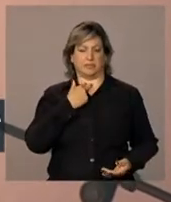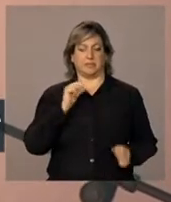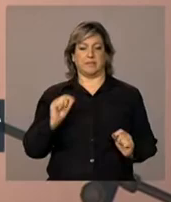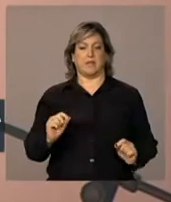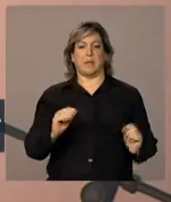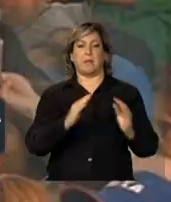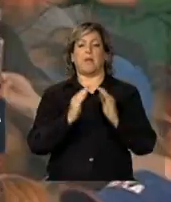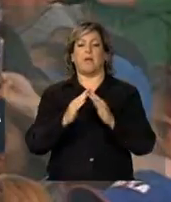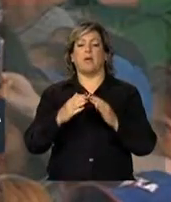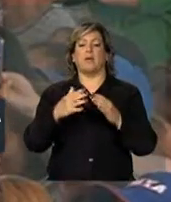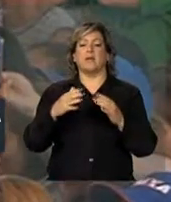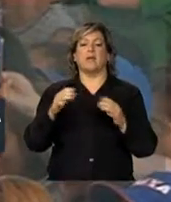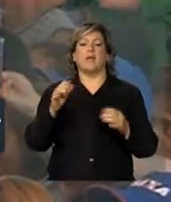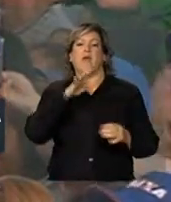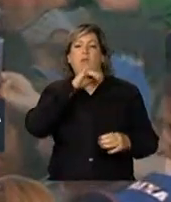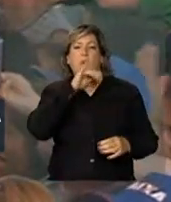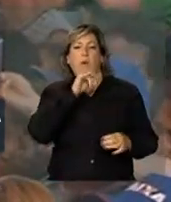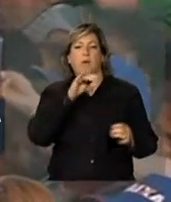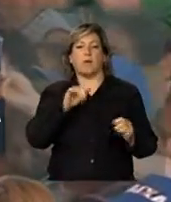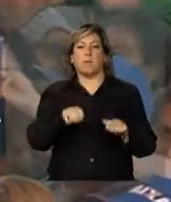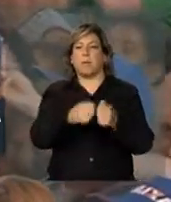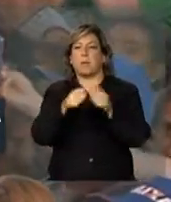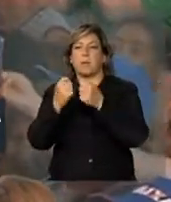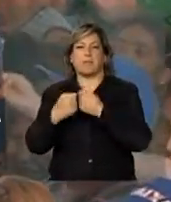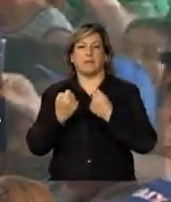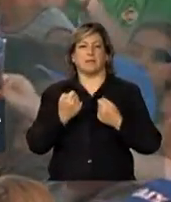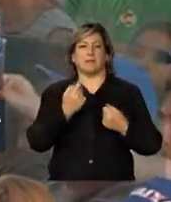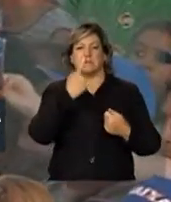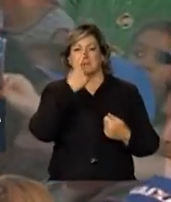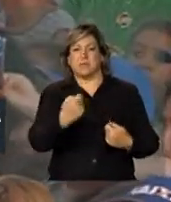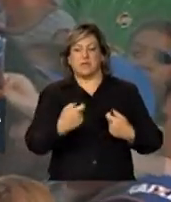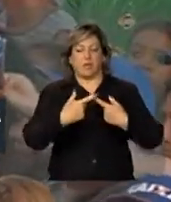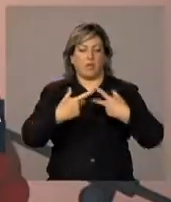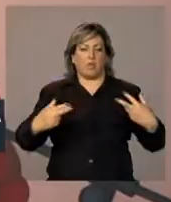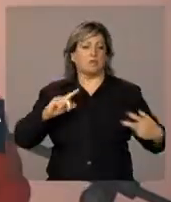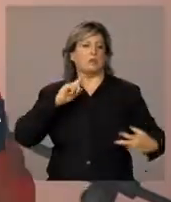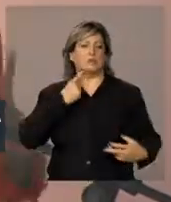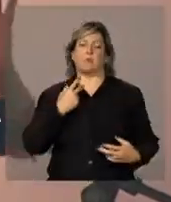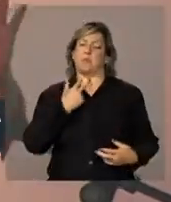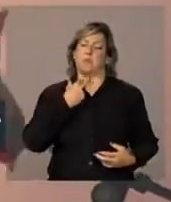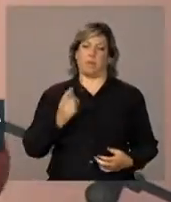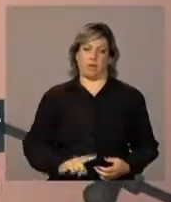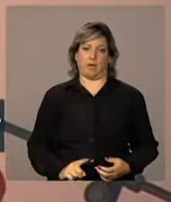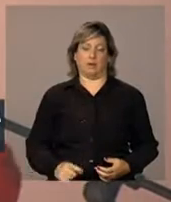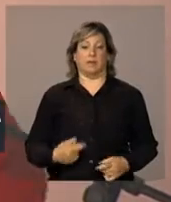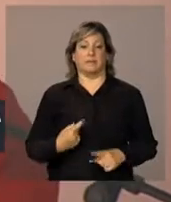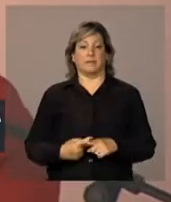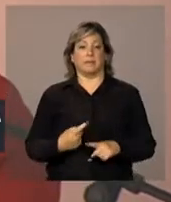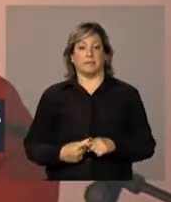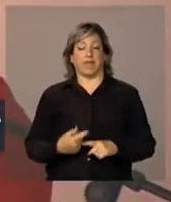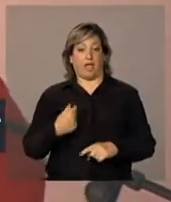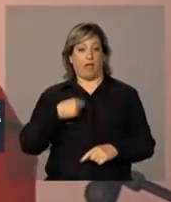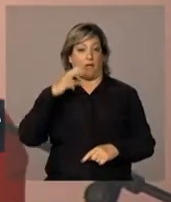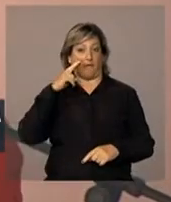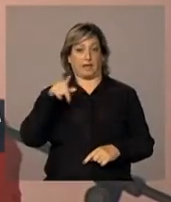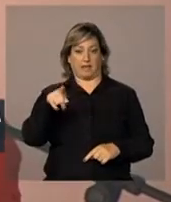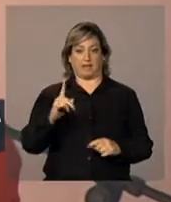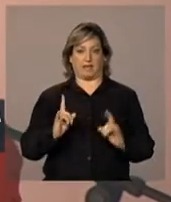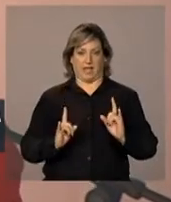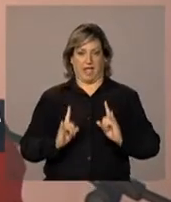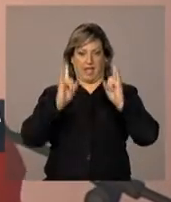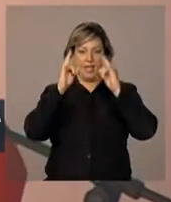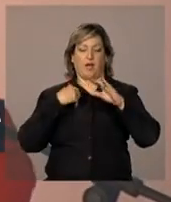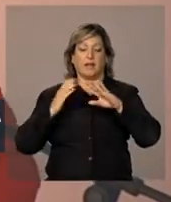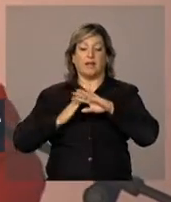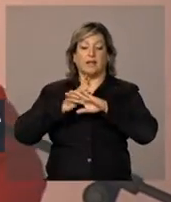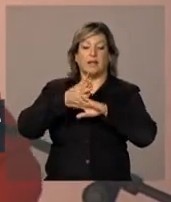habitação precária. Por isso, eu olho para esse apartamento e digo para vocês, eu olho lá dentro, eu entro